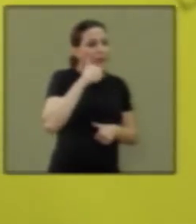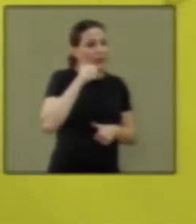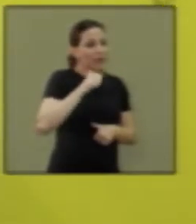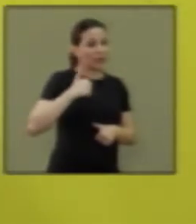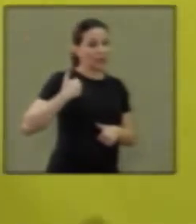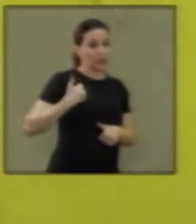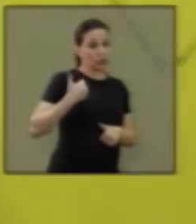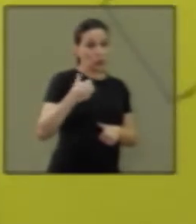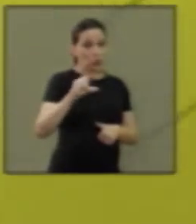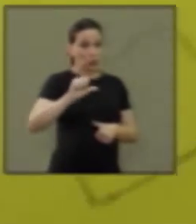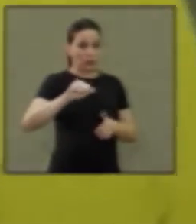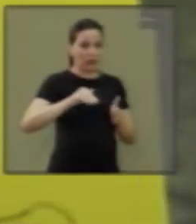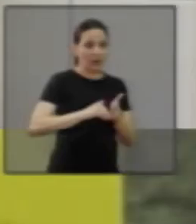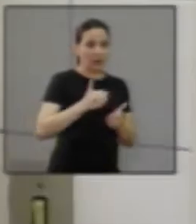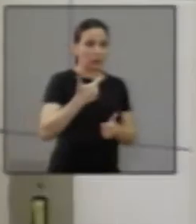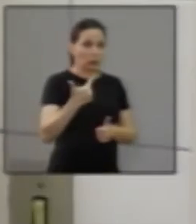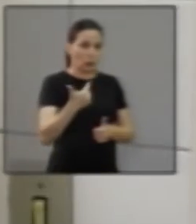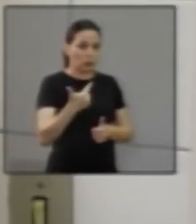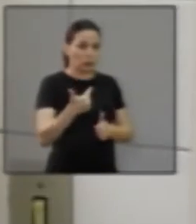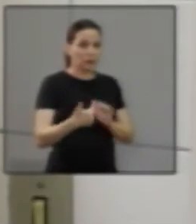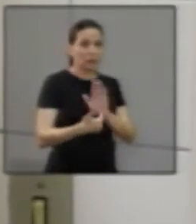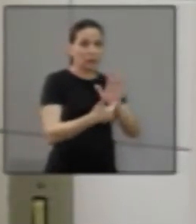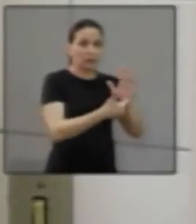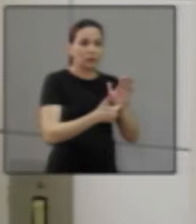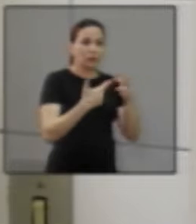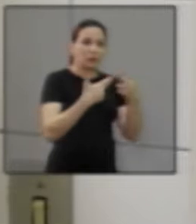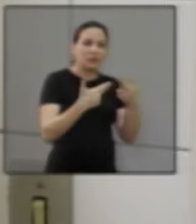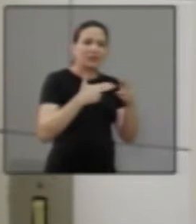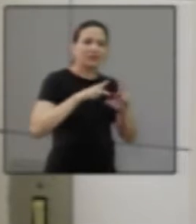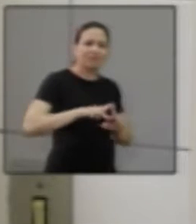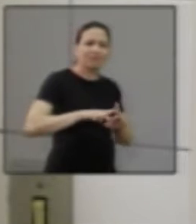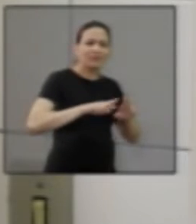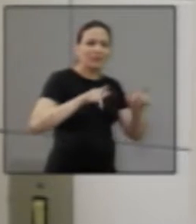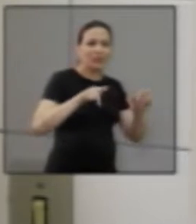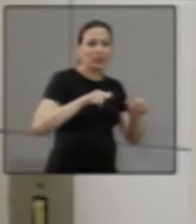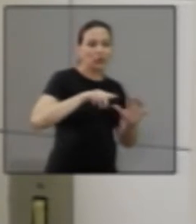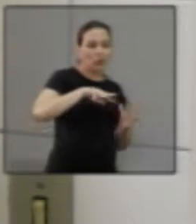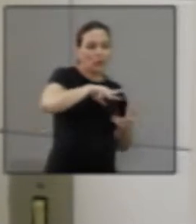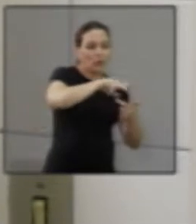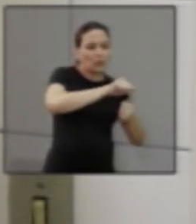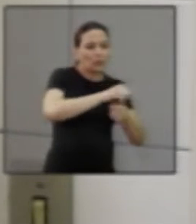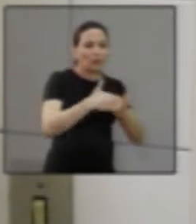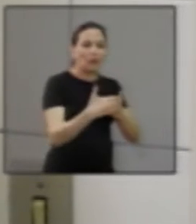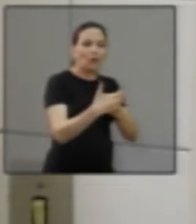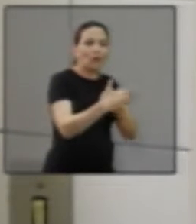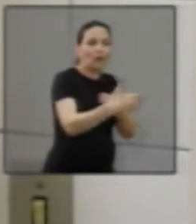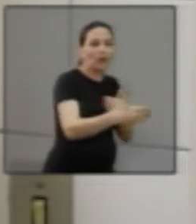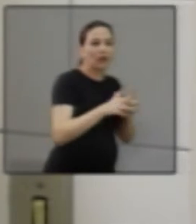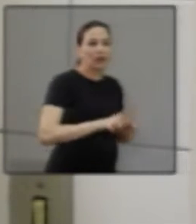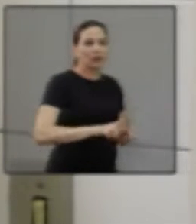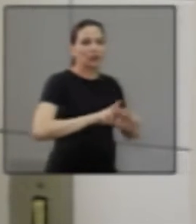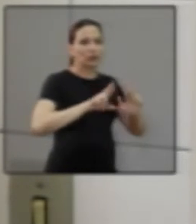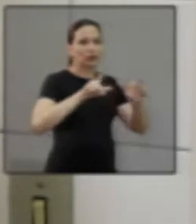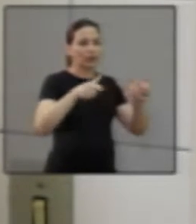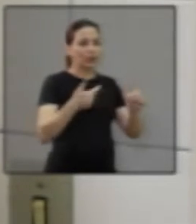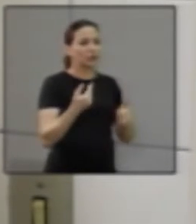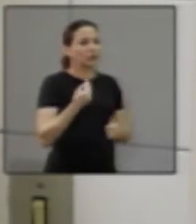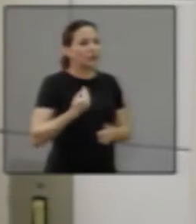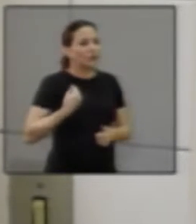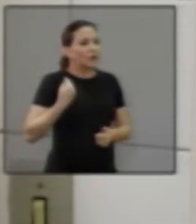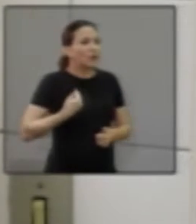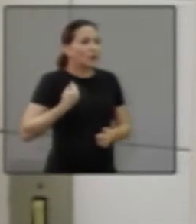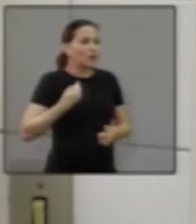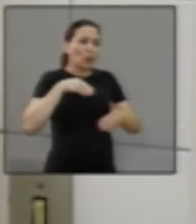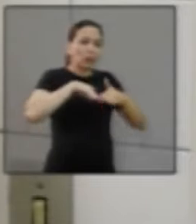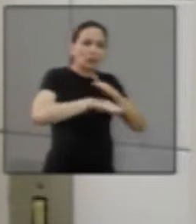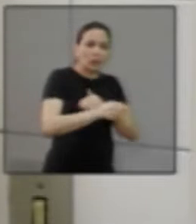12 anos, para a gente tentar mostrar alguma coisa diferente, que existe um universo um pouquinho diferente do que elas estão